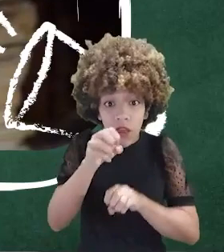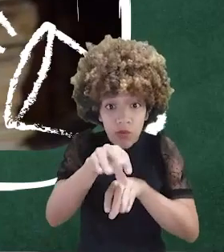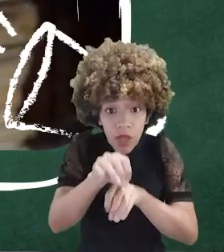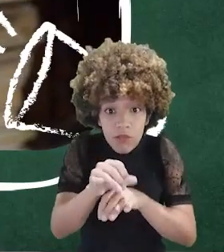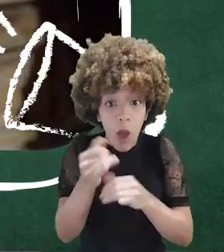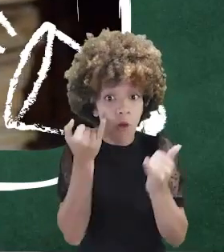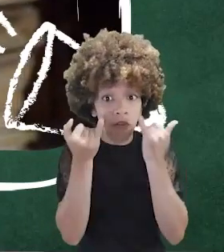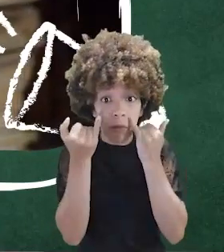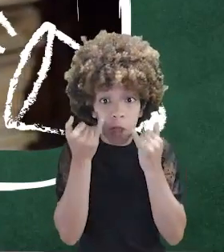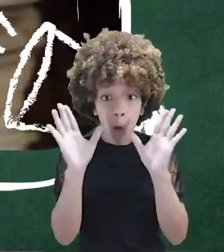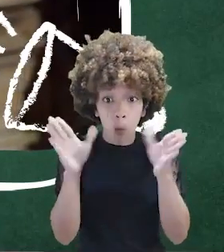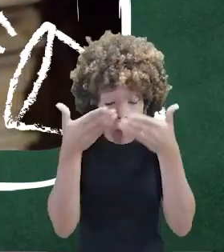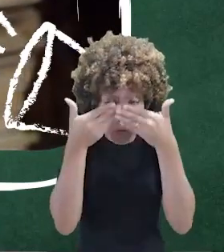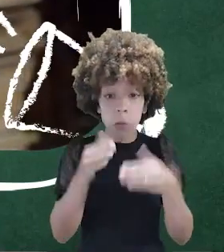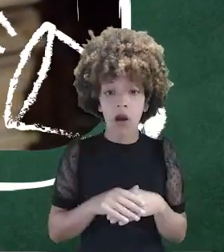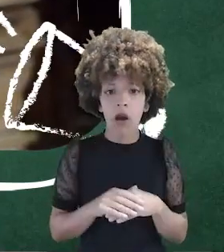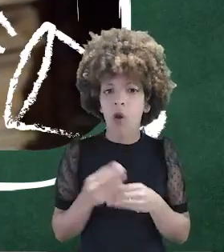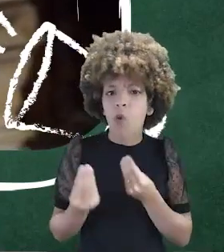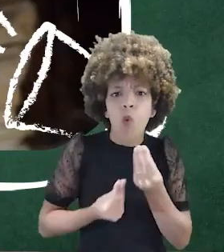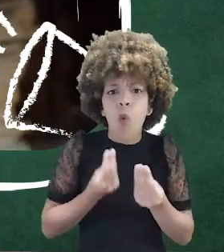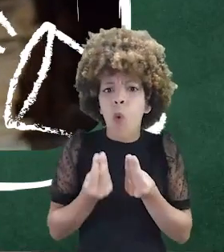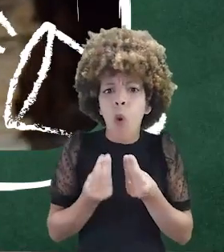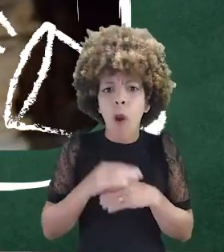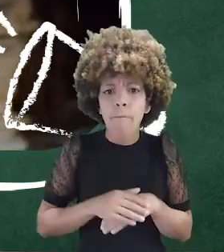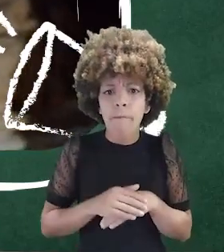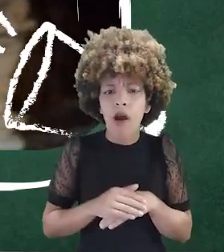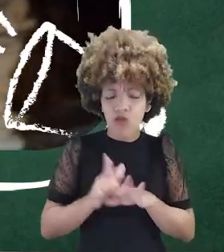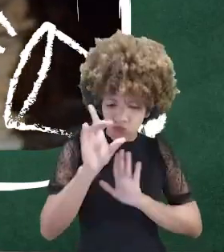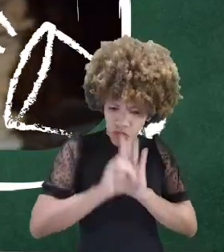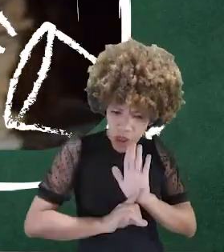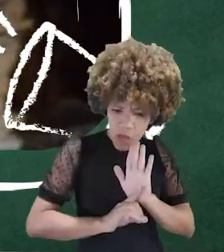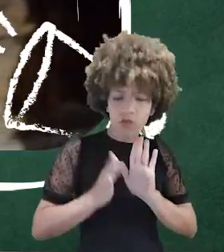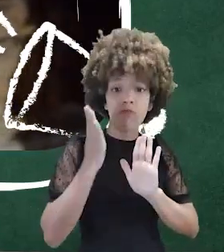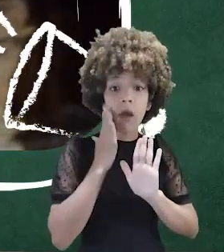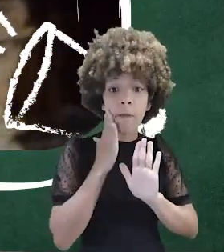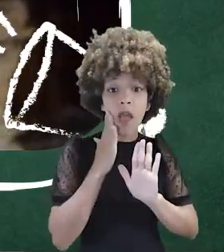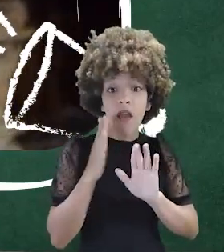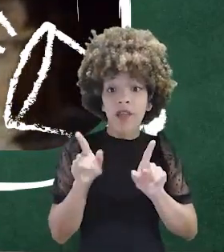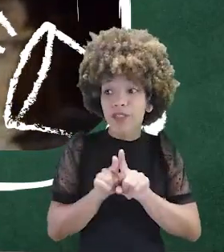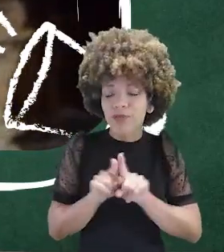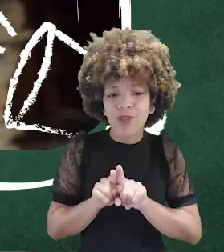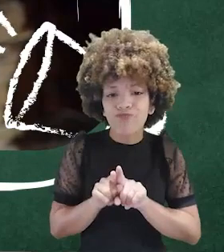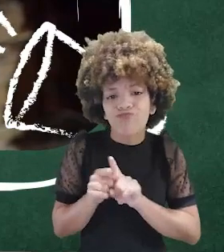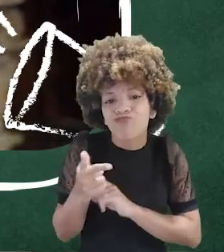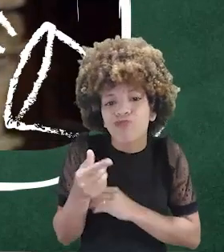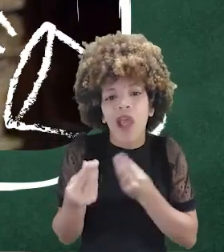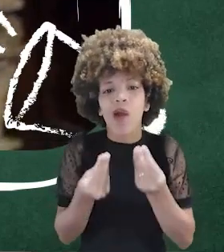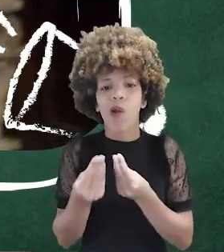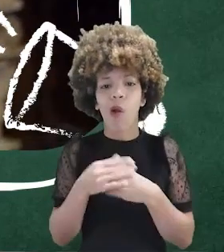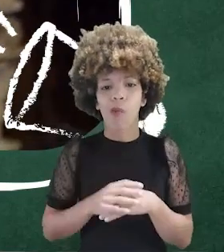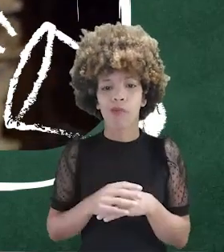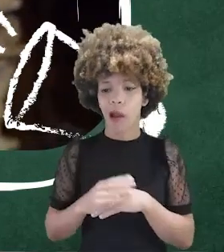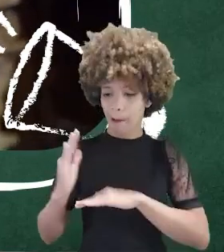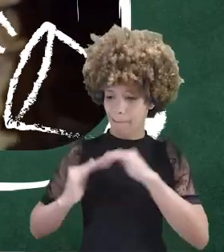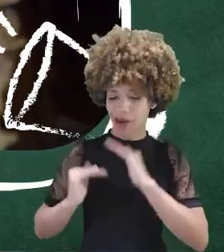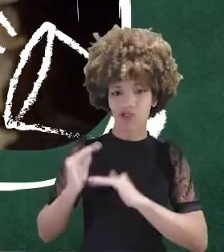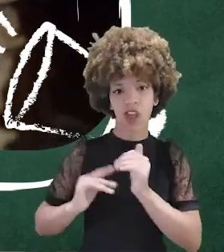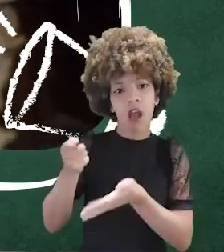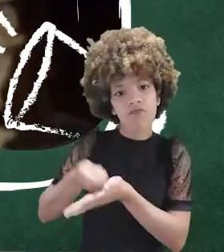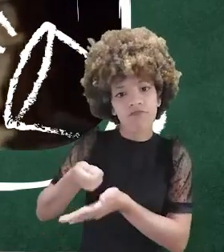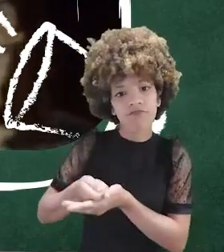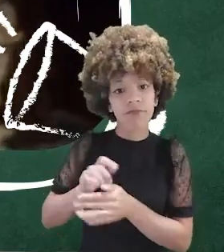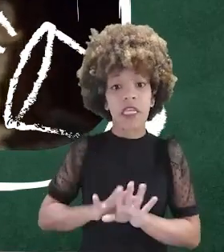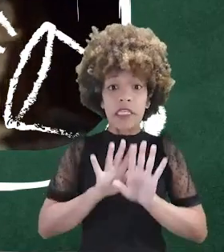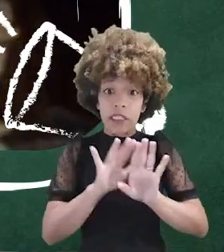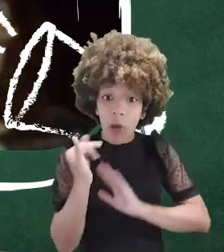educação, sem a informação, você não tem como exercer os seus direitos e muito menos exercer os seus deveres.